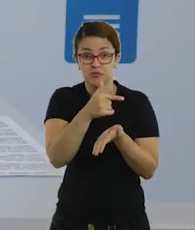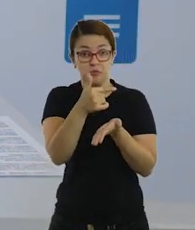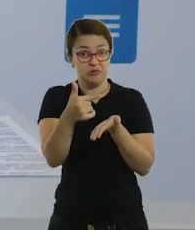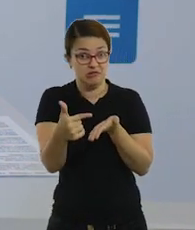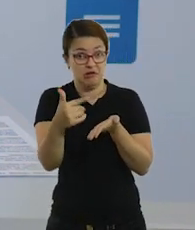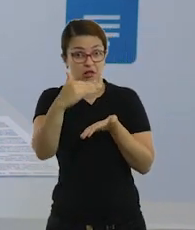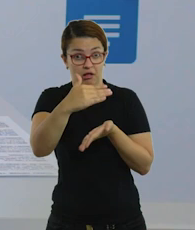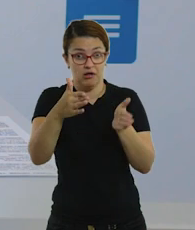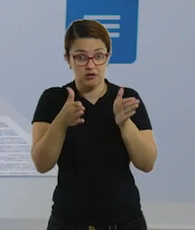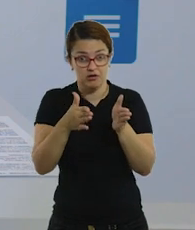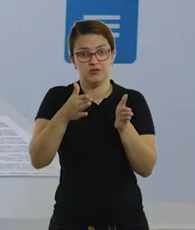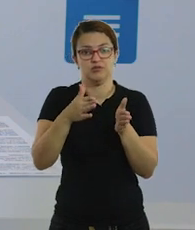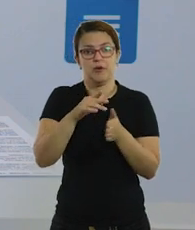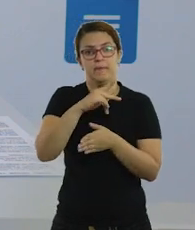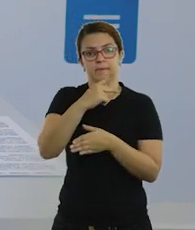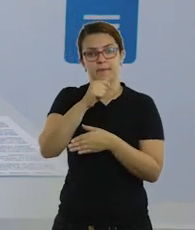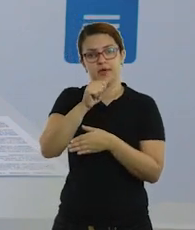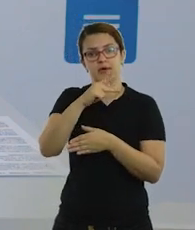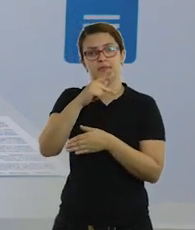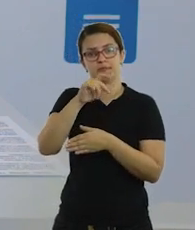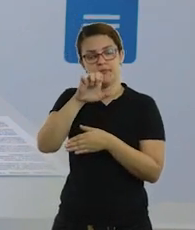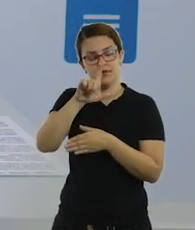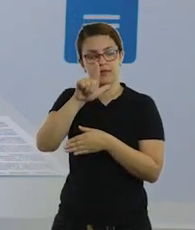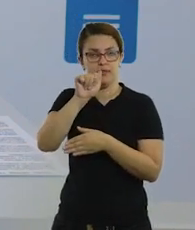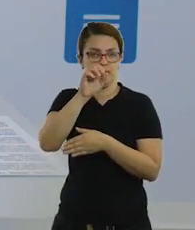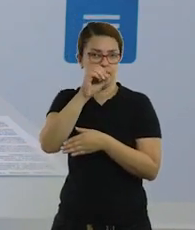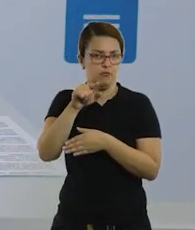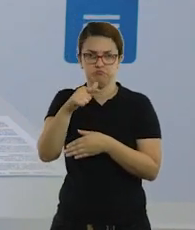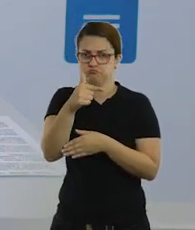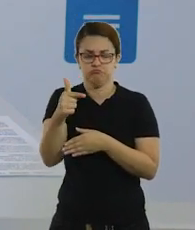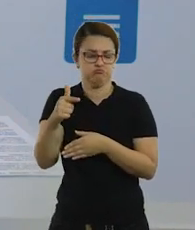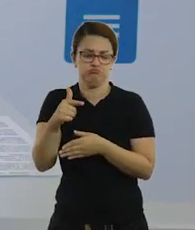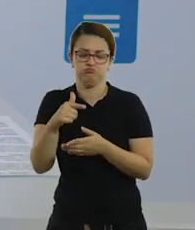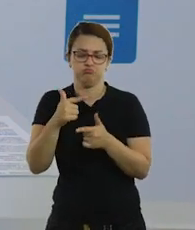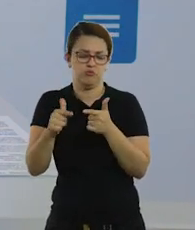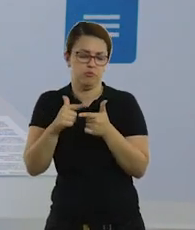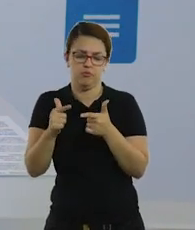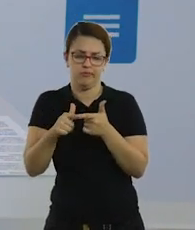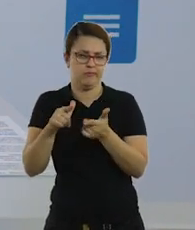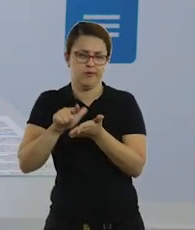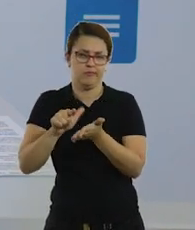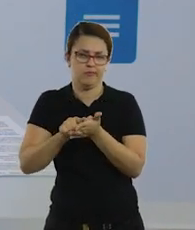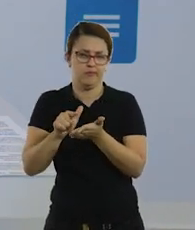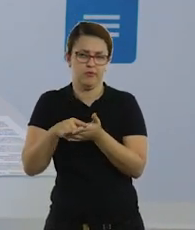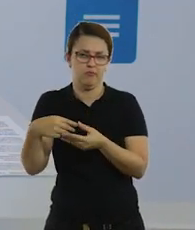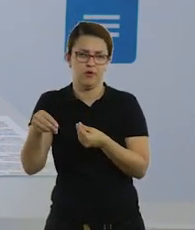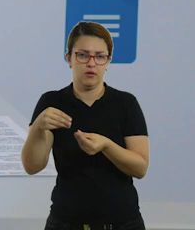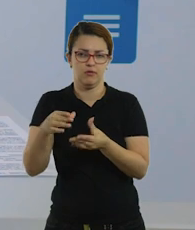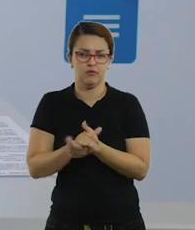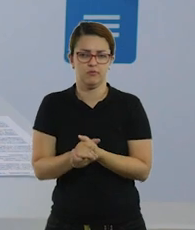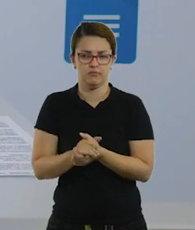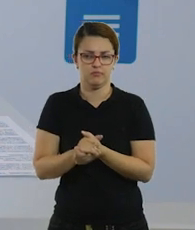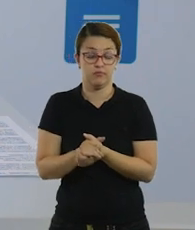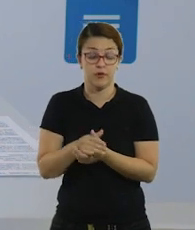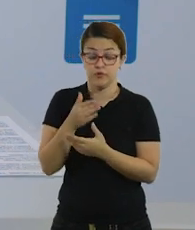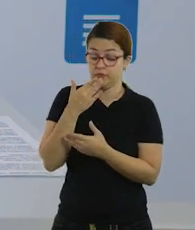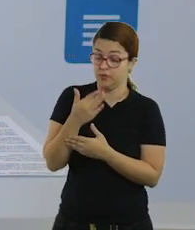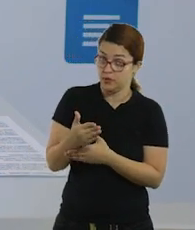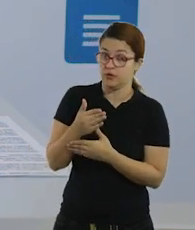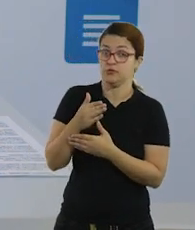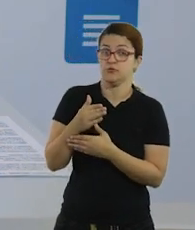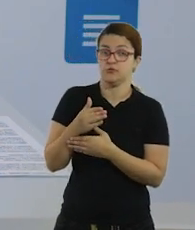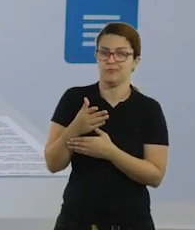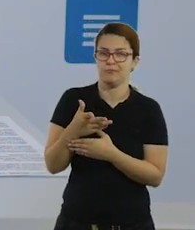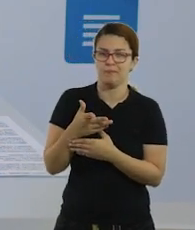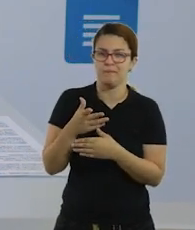colar, não tem problema nenhum fazer só no papel sulfite. A gente sempre pede para colocar no material um pouco mais resistente,